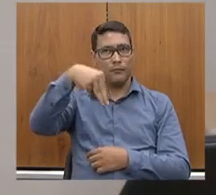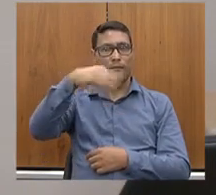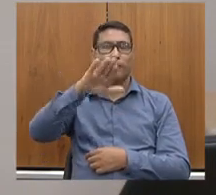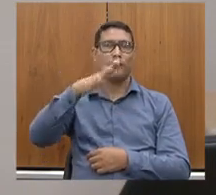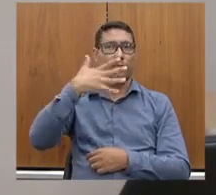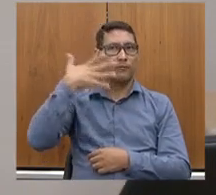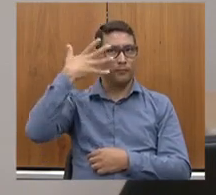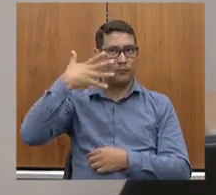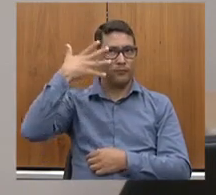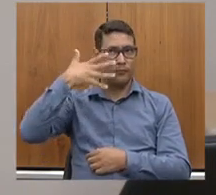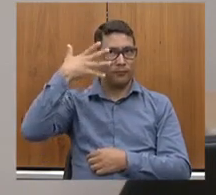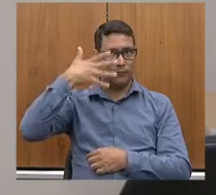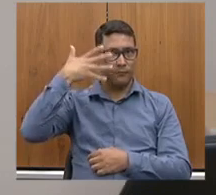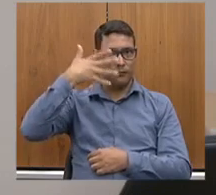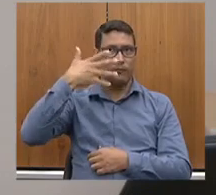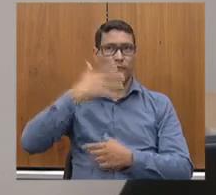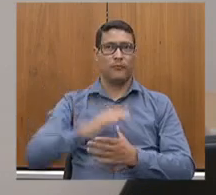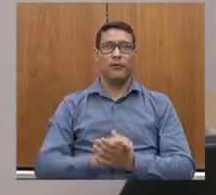exposição.